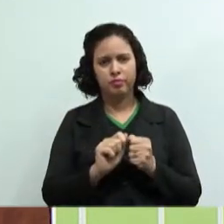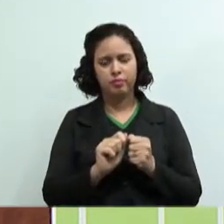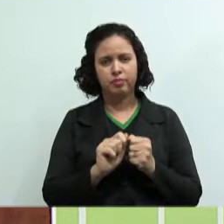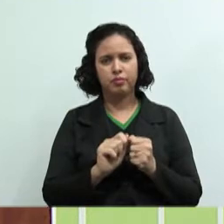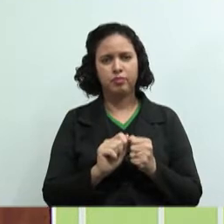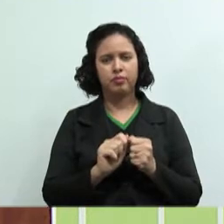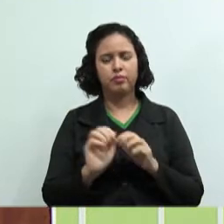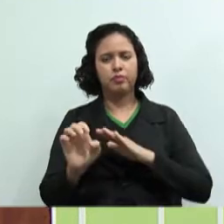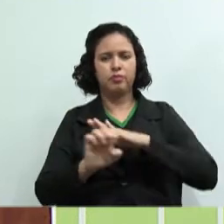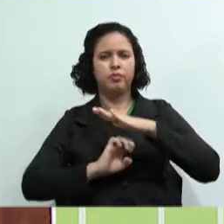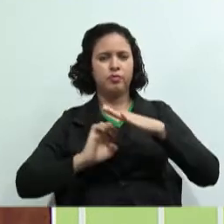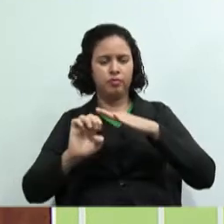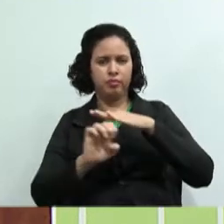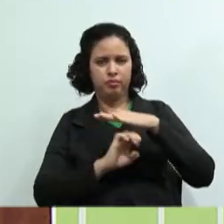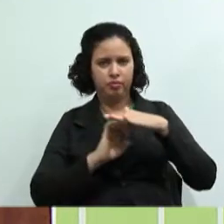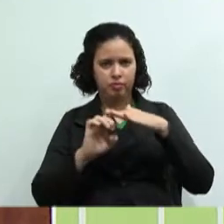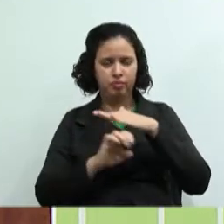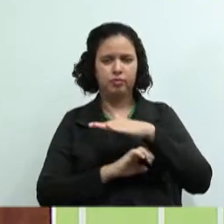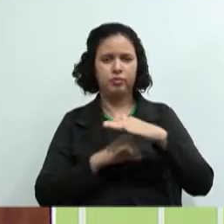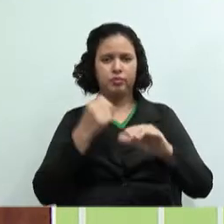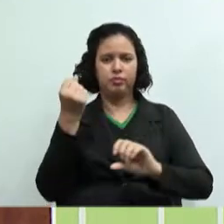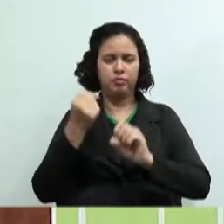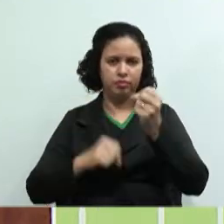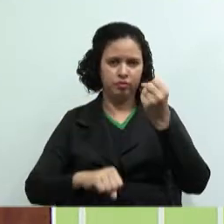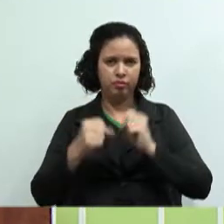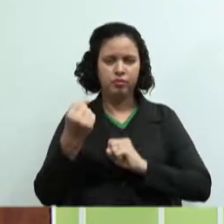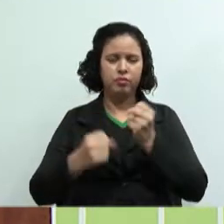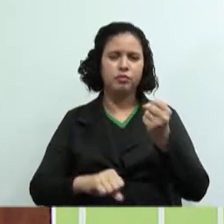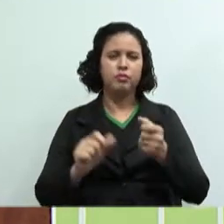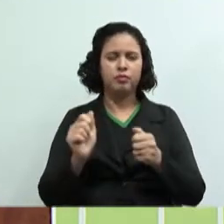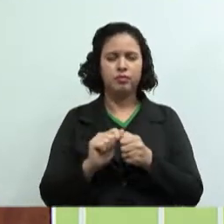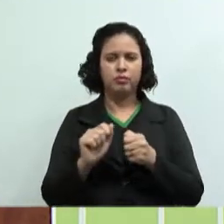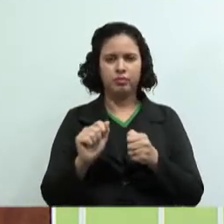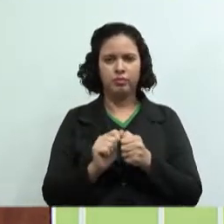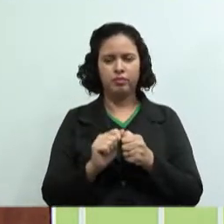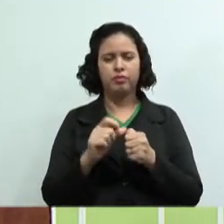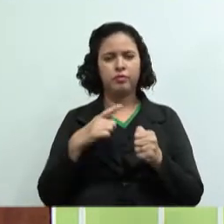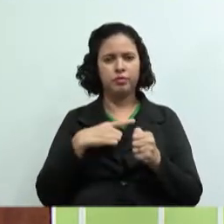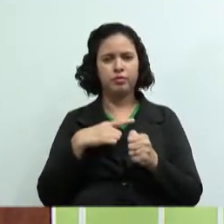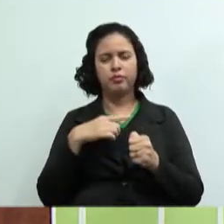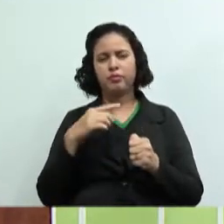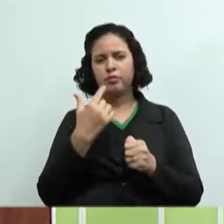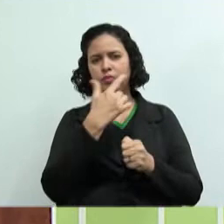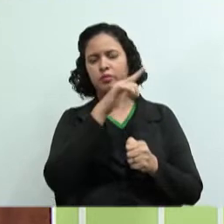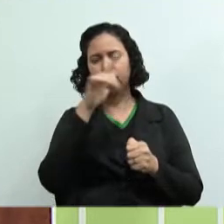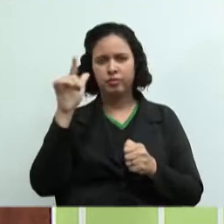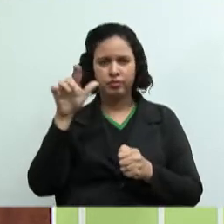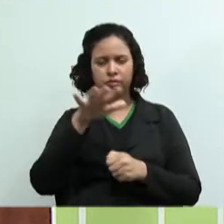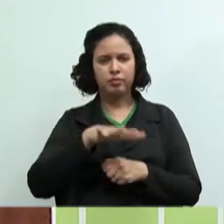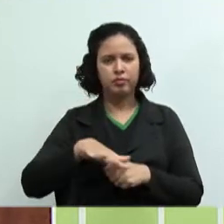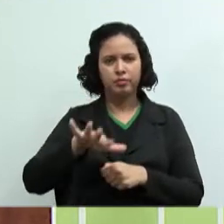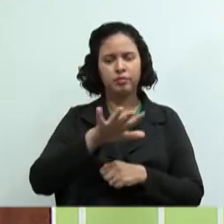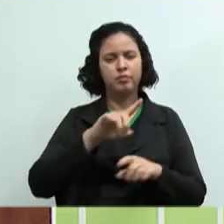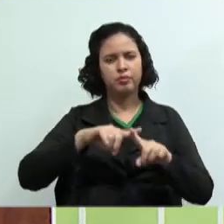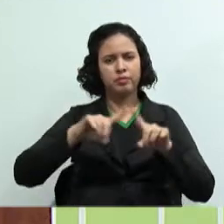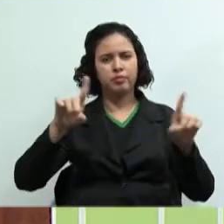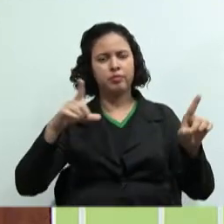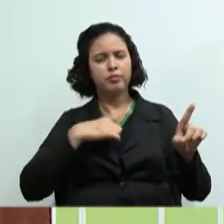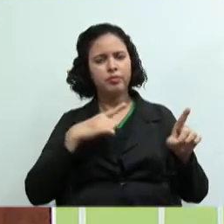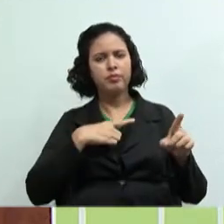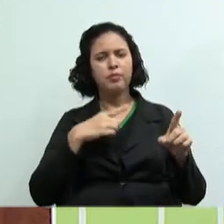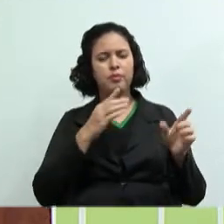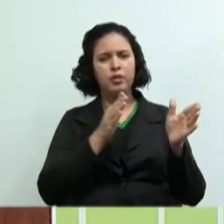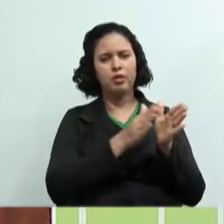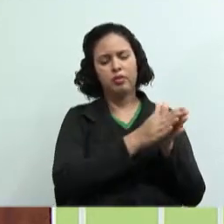empresa, a indústria que produz ovos de Páscoa, ela atua em vários ramos, mas tem o período que ela começa, que ela